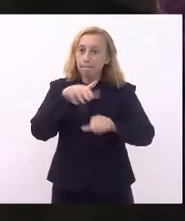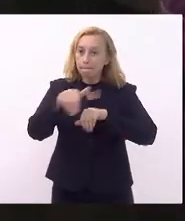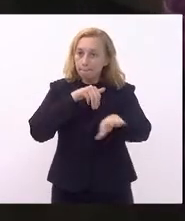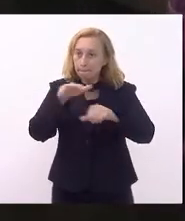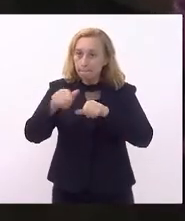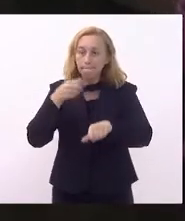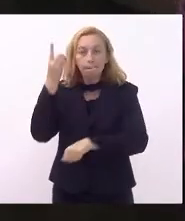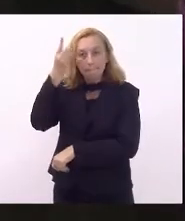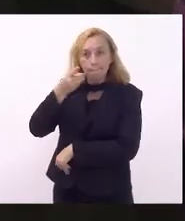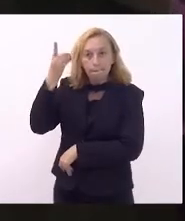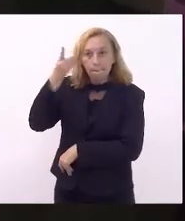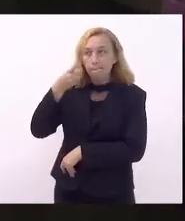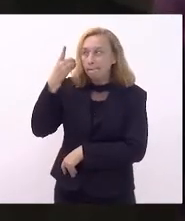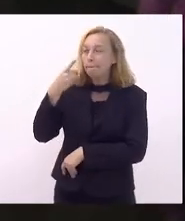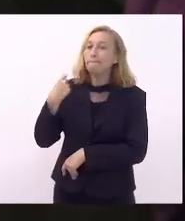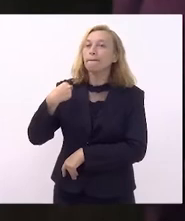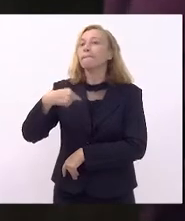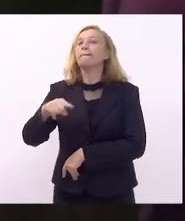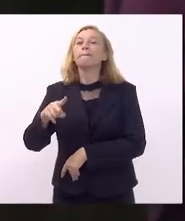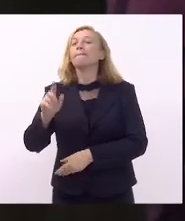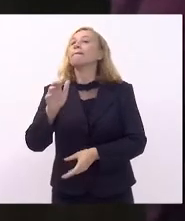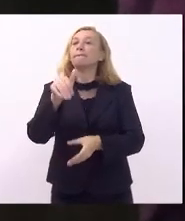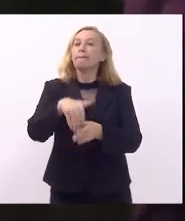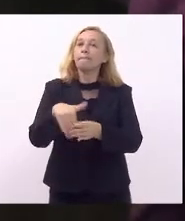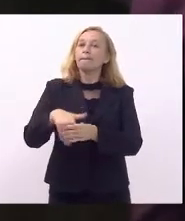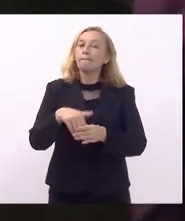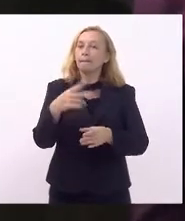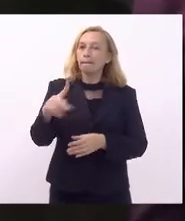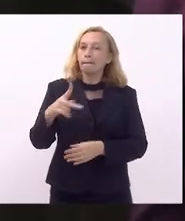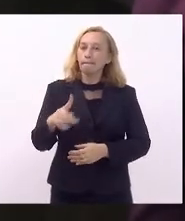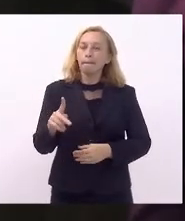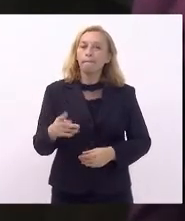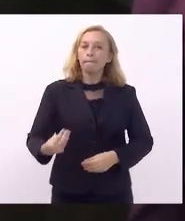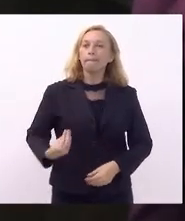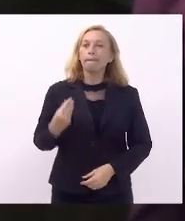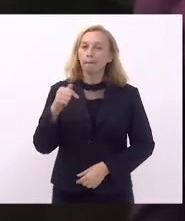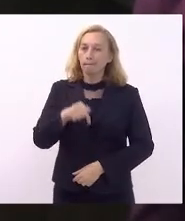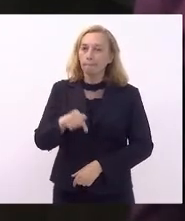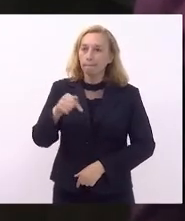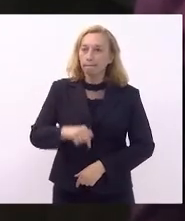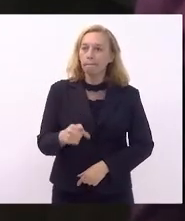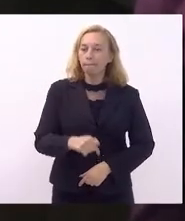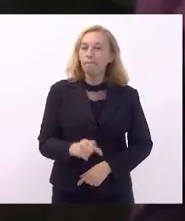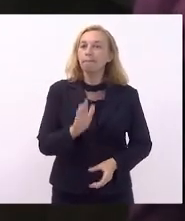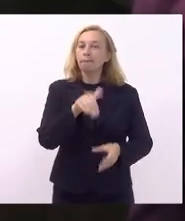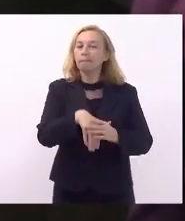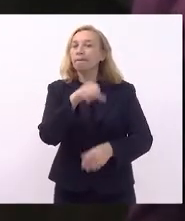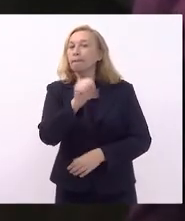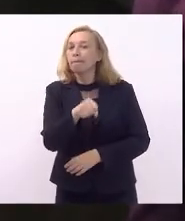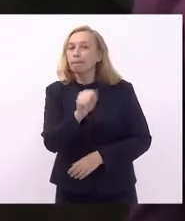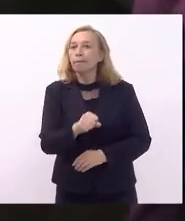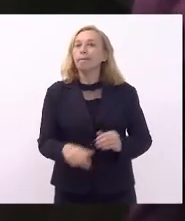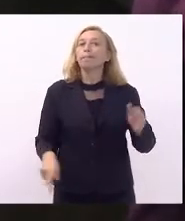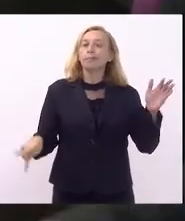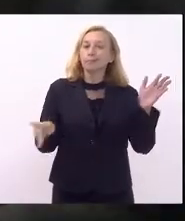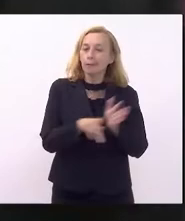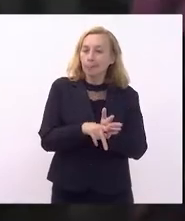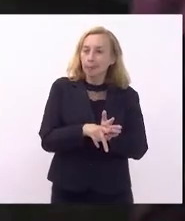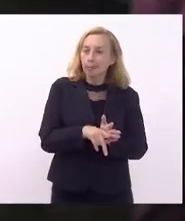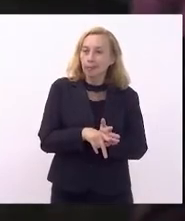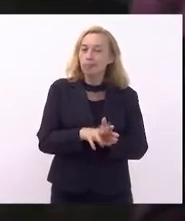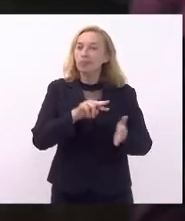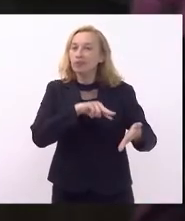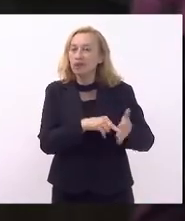o deputado que levou o seu voto para que ele esteja presente e vote sim ao projeto que